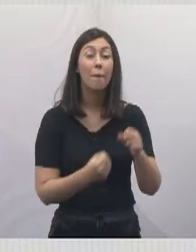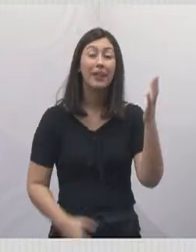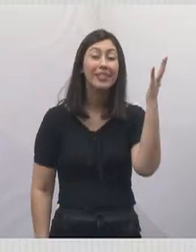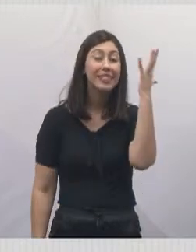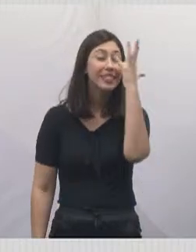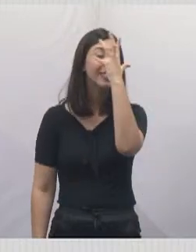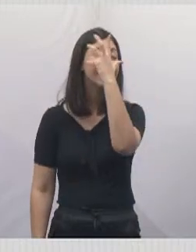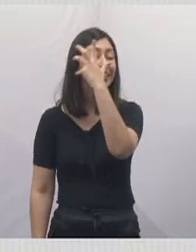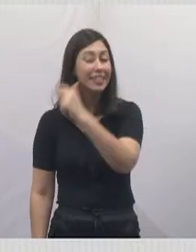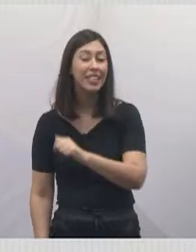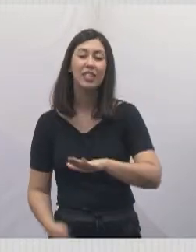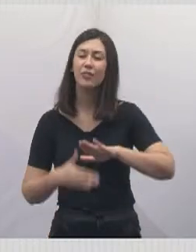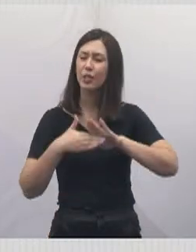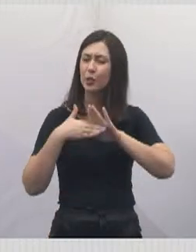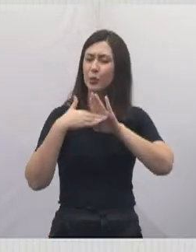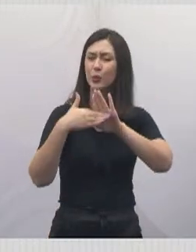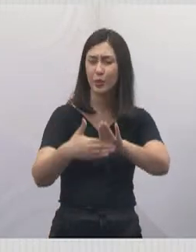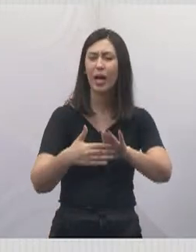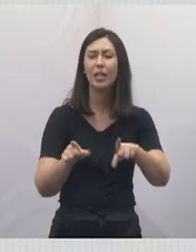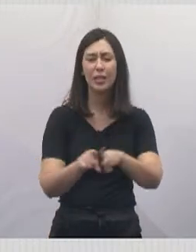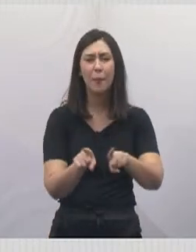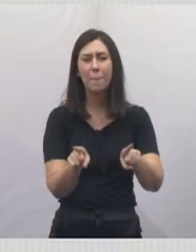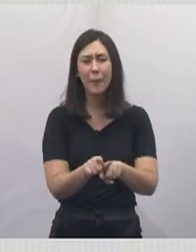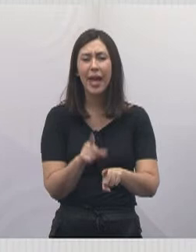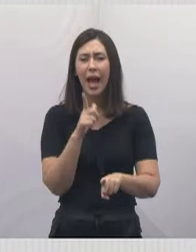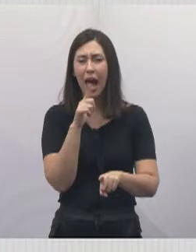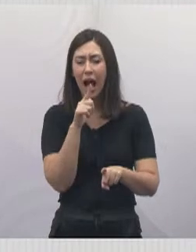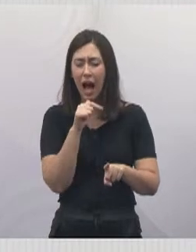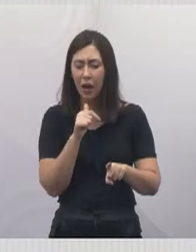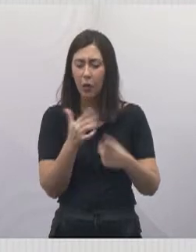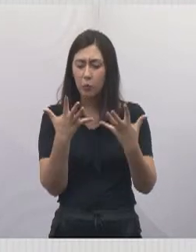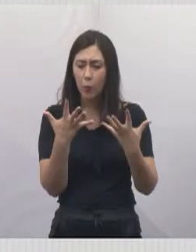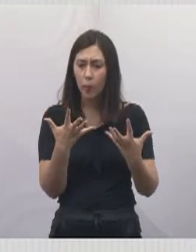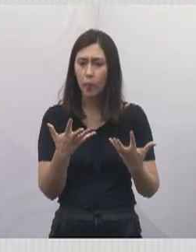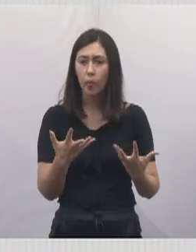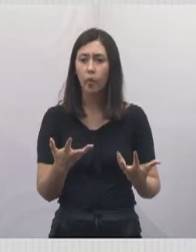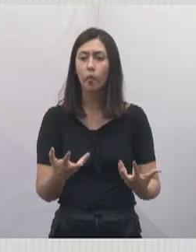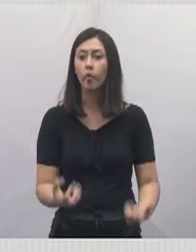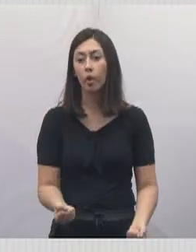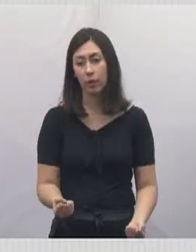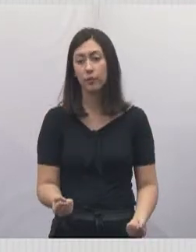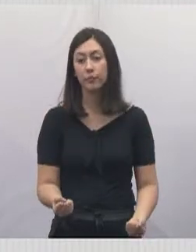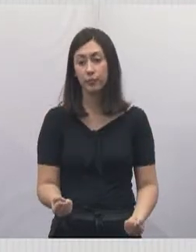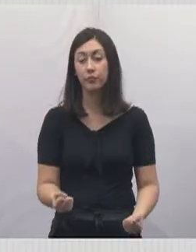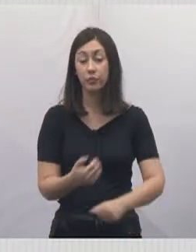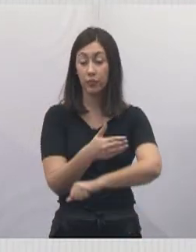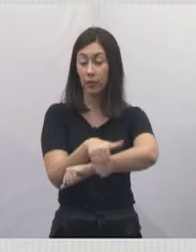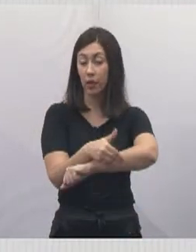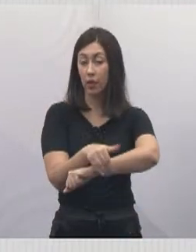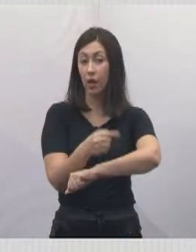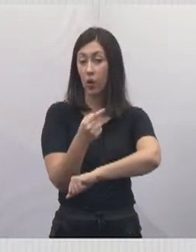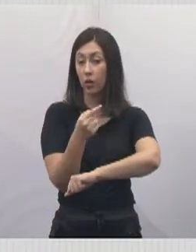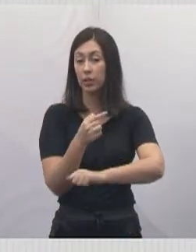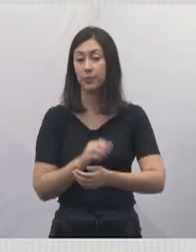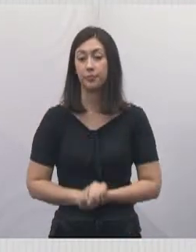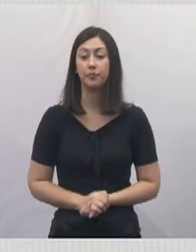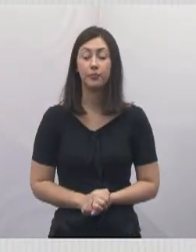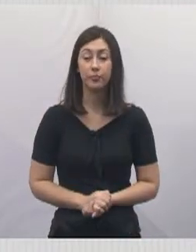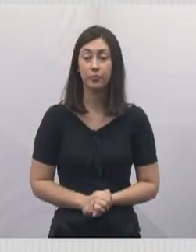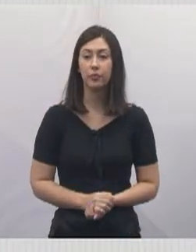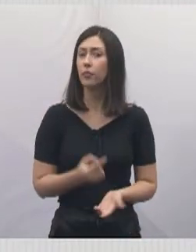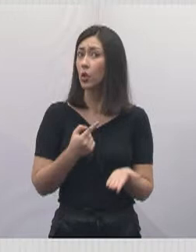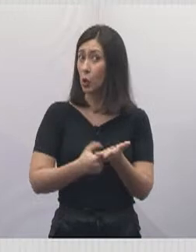vai contemplar, sim, a contenção das enchentes, das águas que são desprezadas ali nas ruas do Balneário Paraíba.